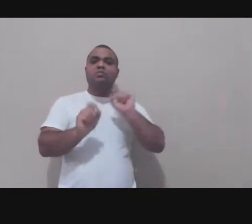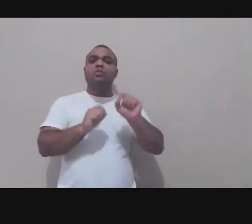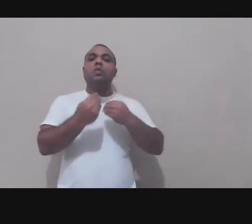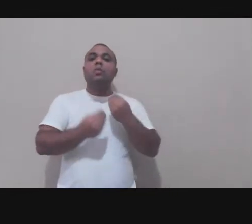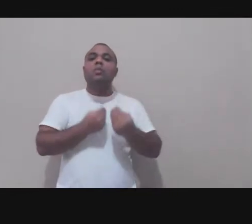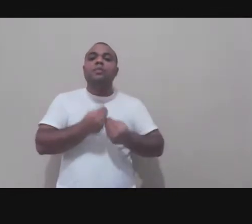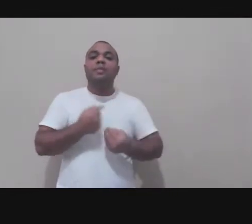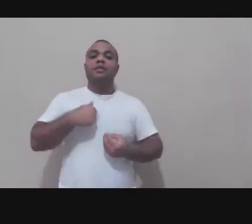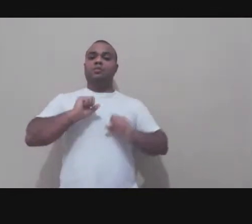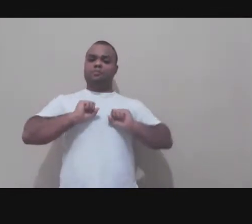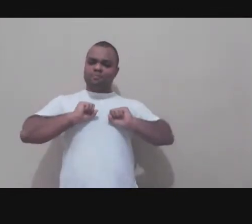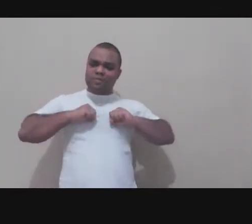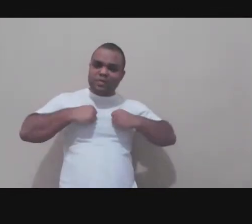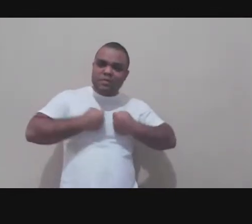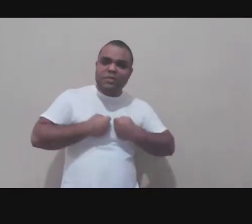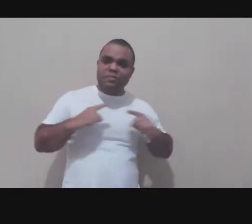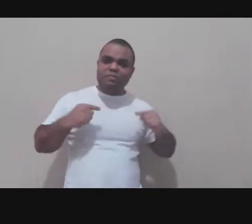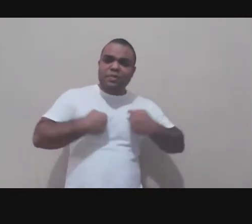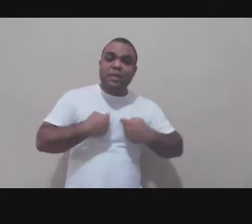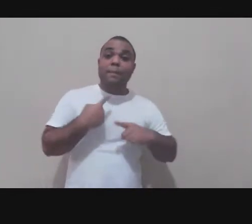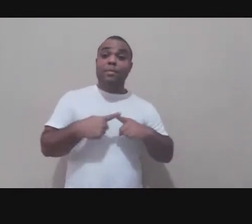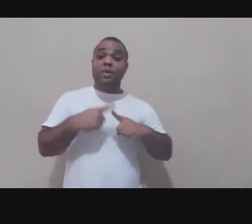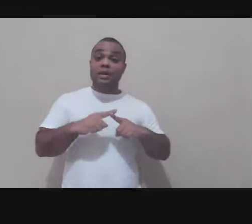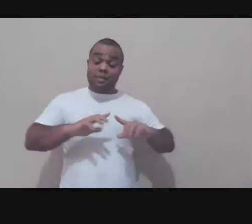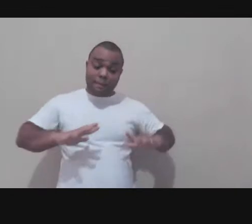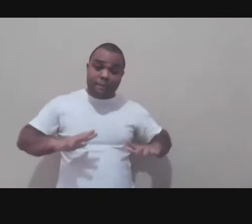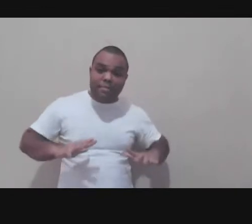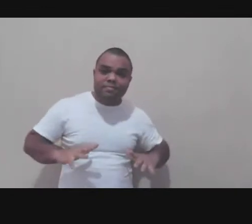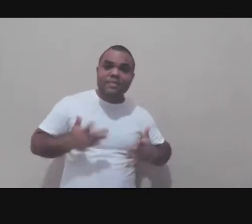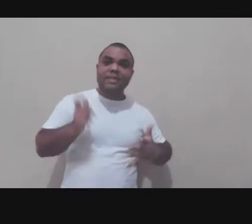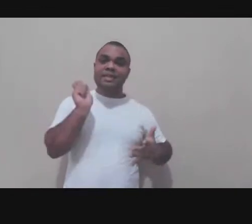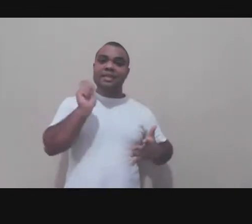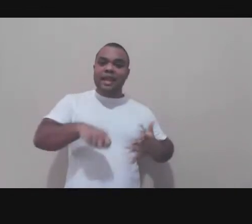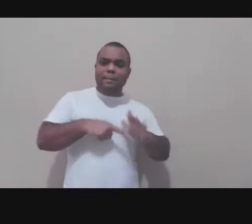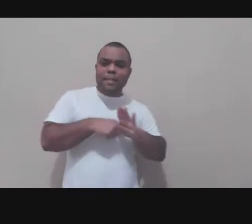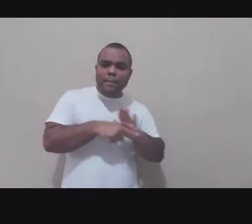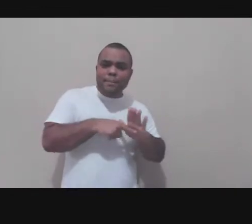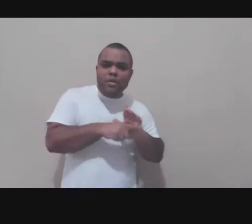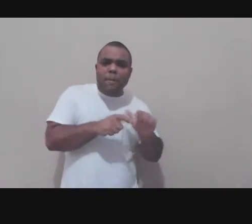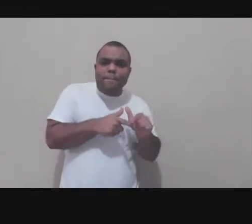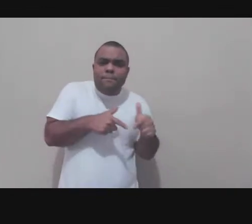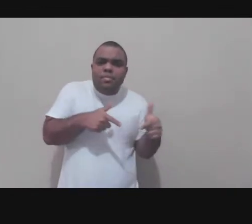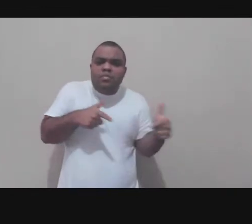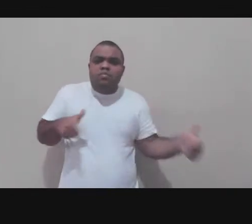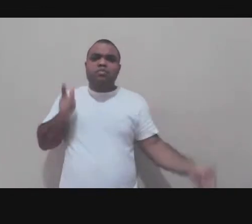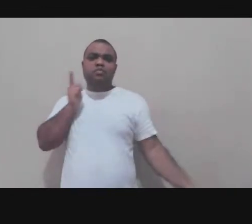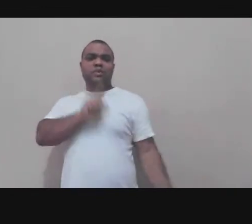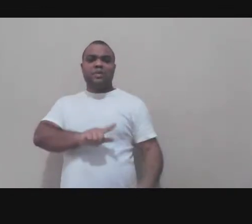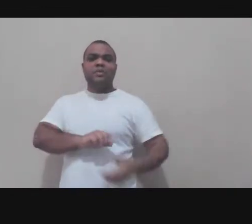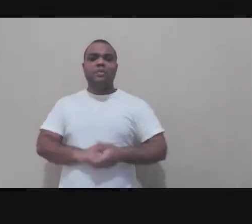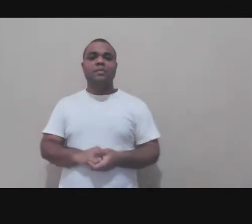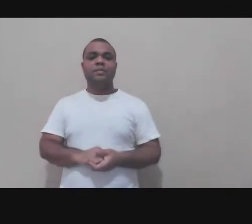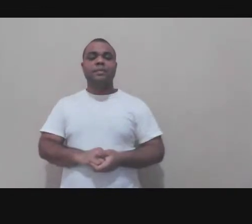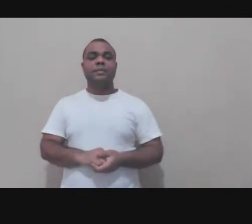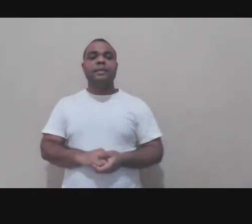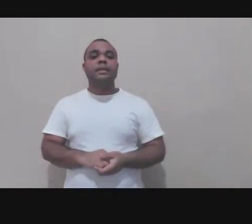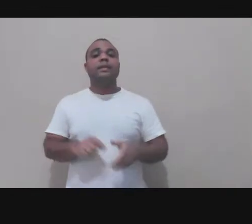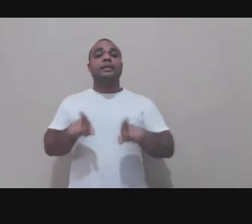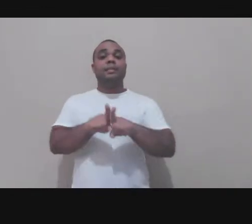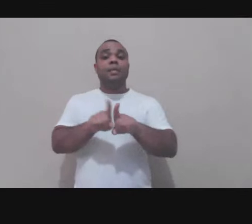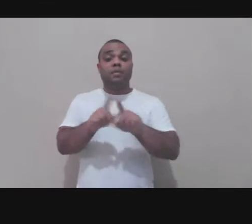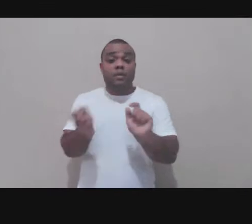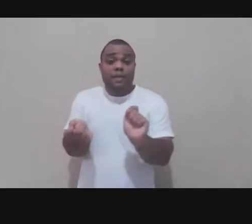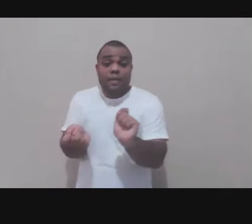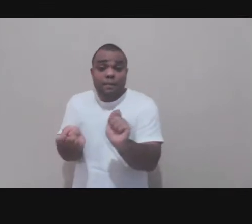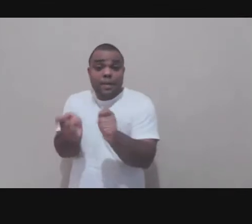produção que eu estudo como uma adaptação porque quando a gente fala de adaptação é muito consolidada a adaptação fílmica